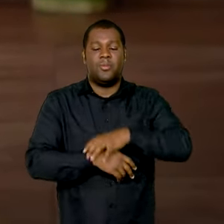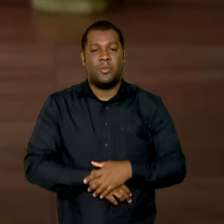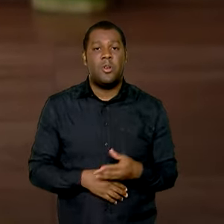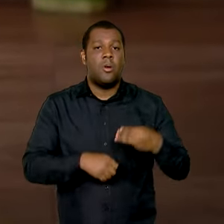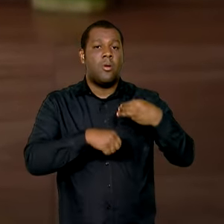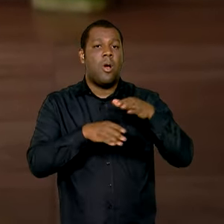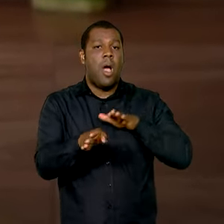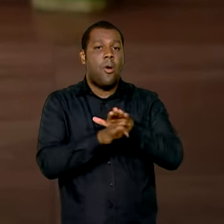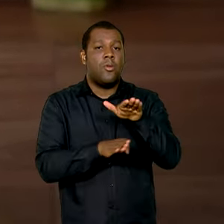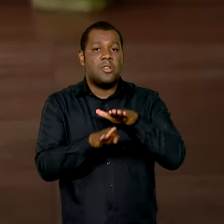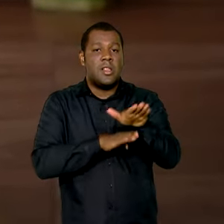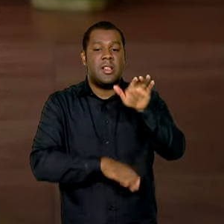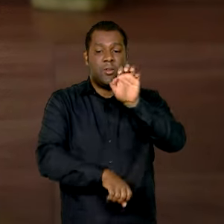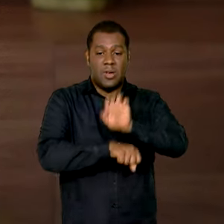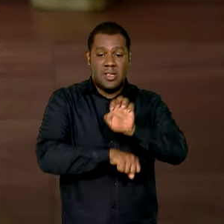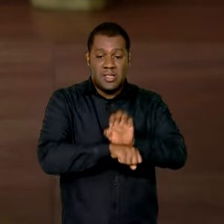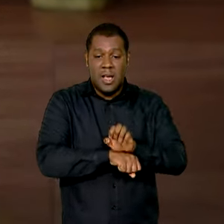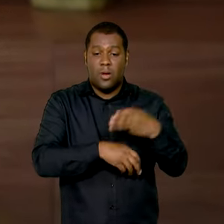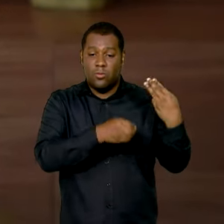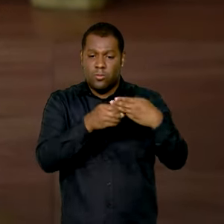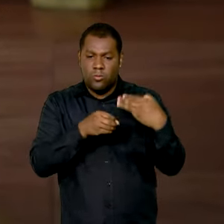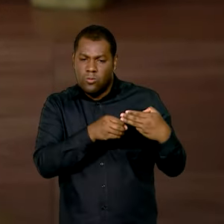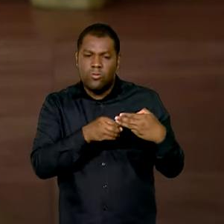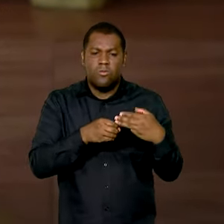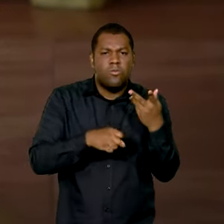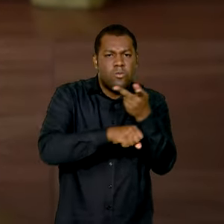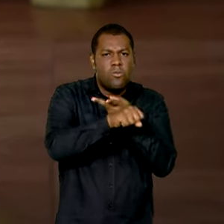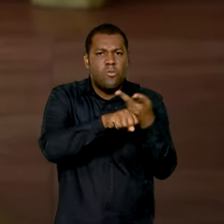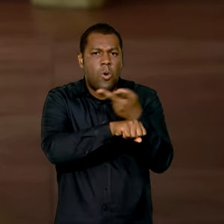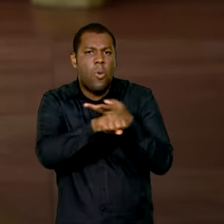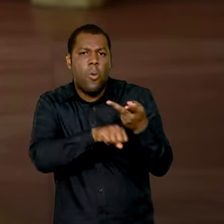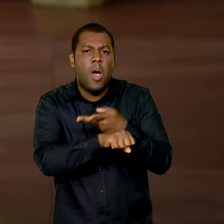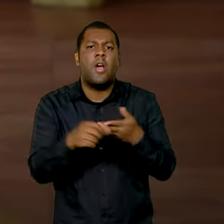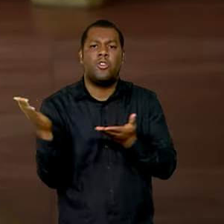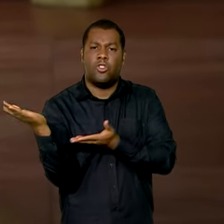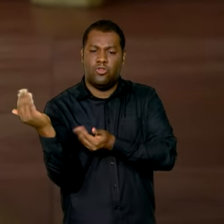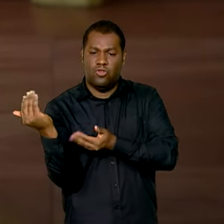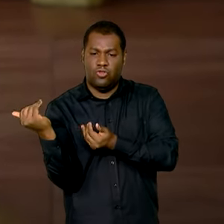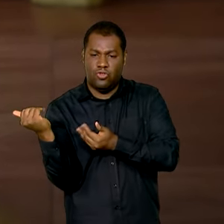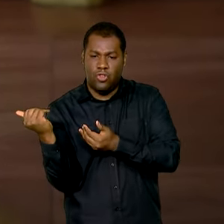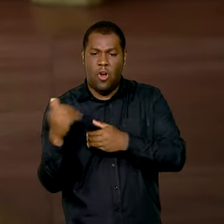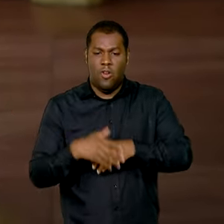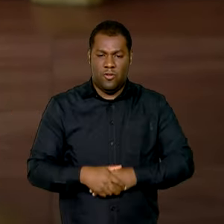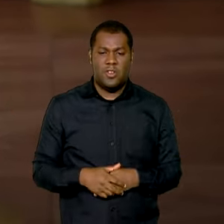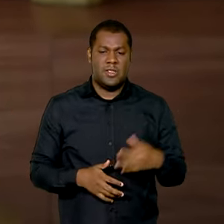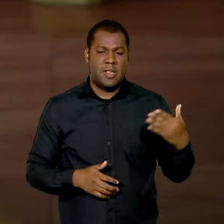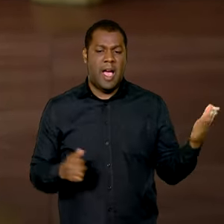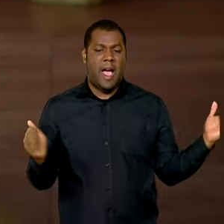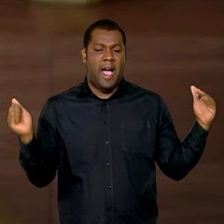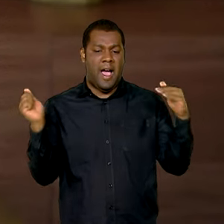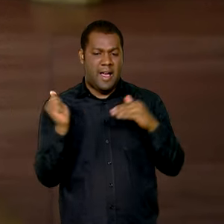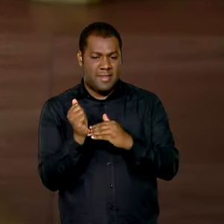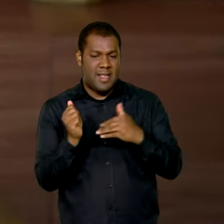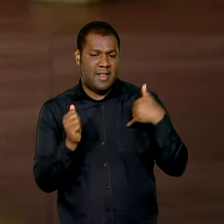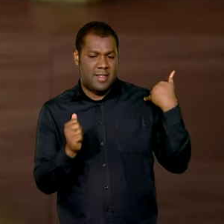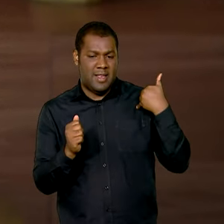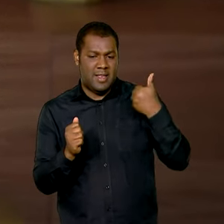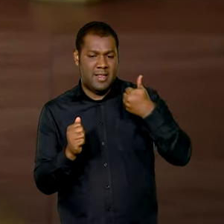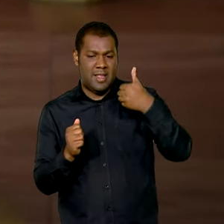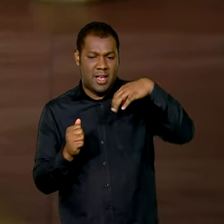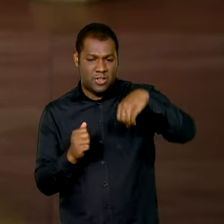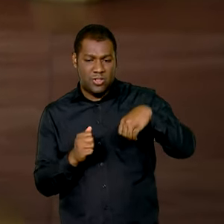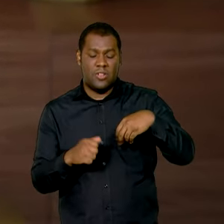municípios que façam uma busca ativa dos jovens de até 19 anos que não receberam nenhuma